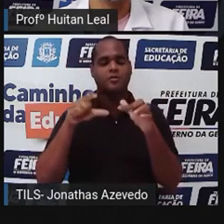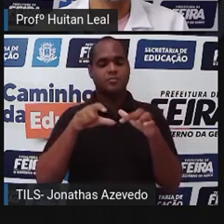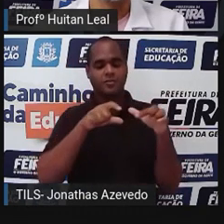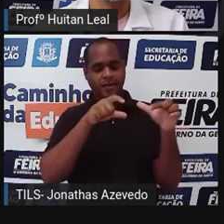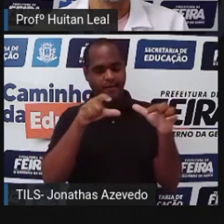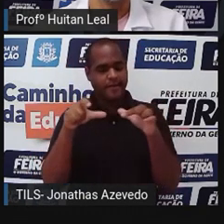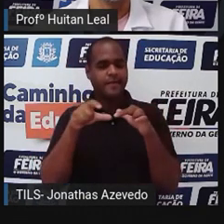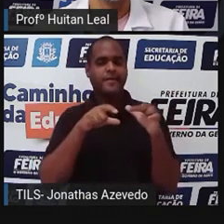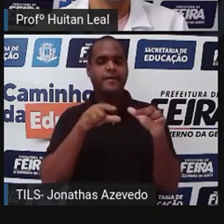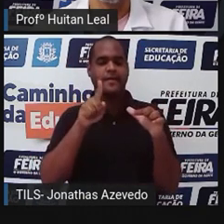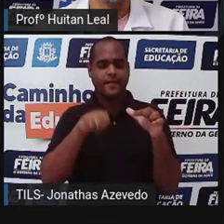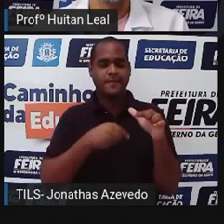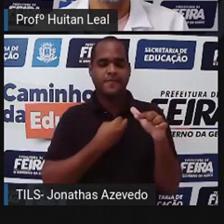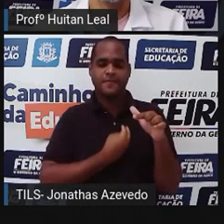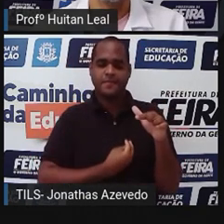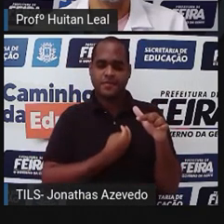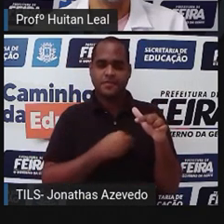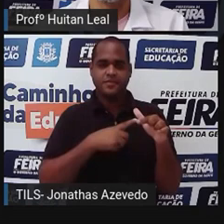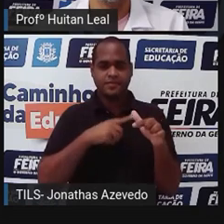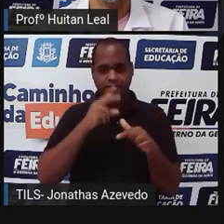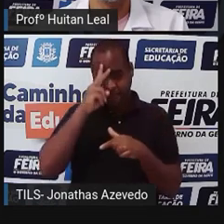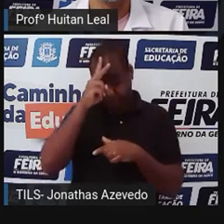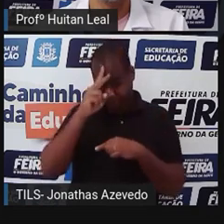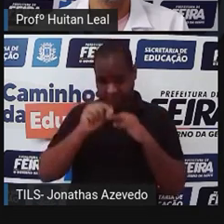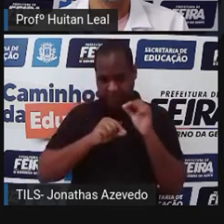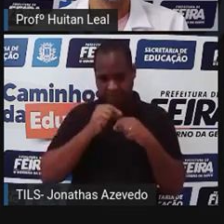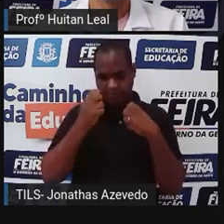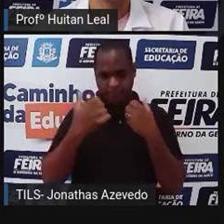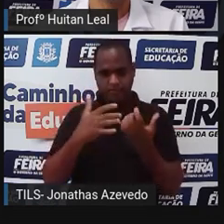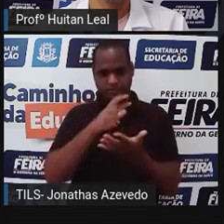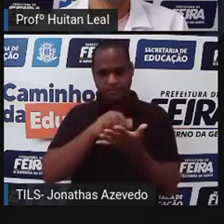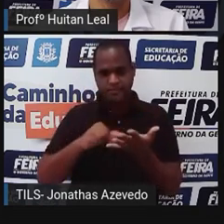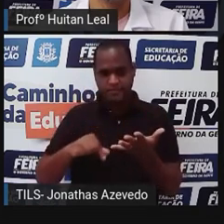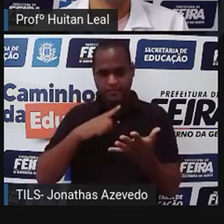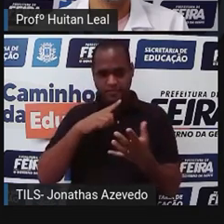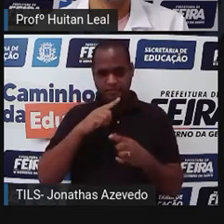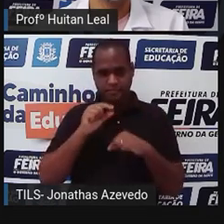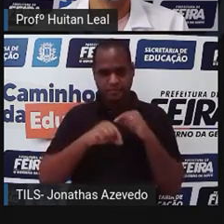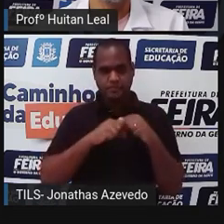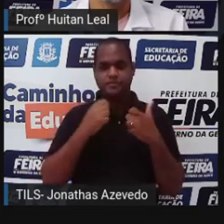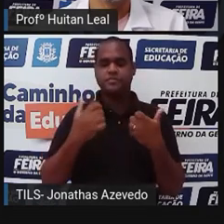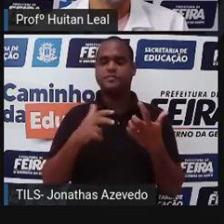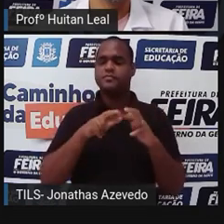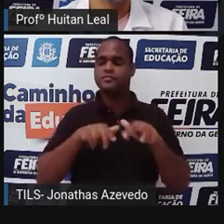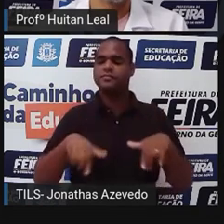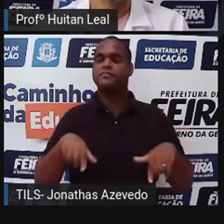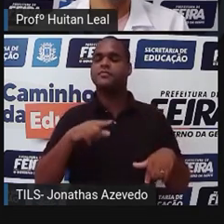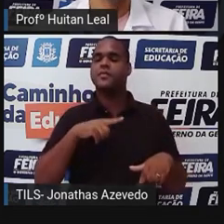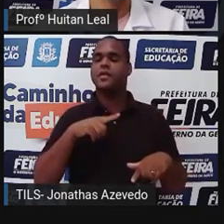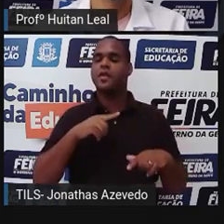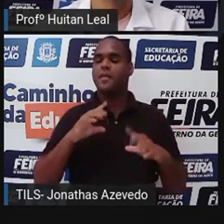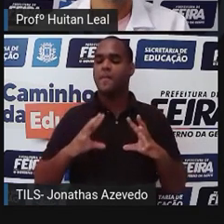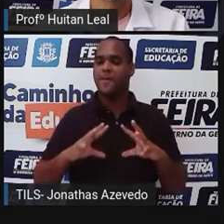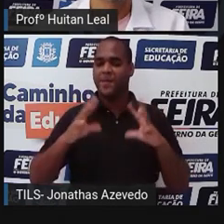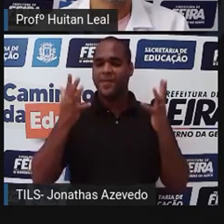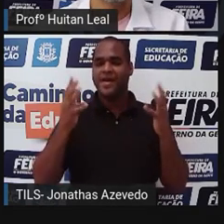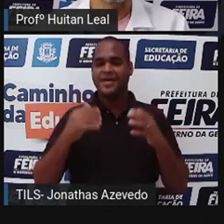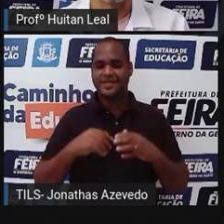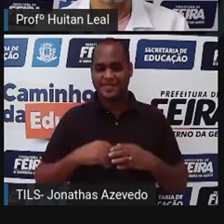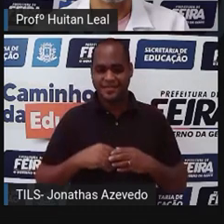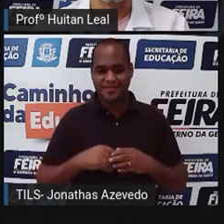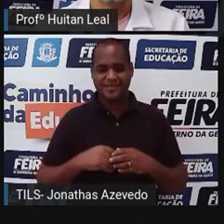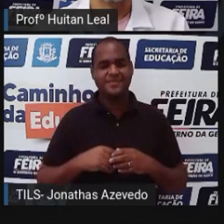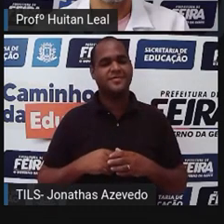eles são, onde se passam as histórias, você vai ter uma intuição do que vem a ser o elemento fantástico nos